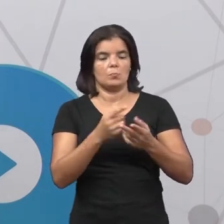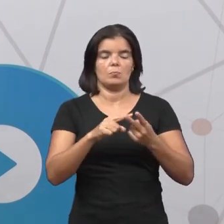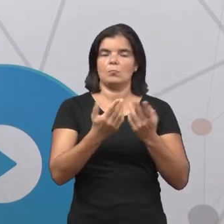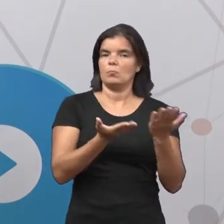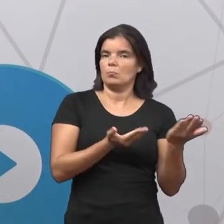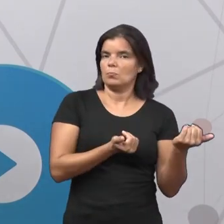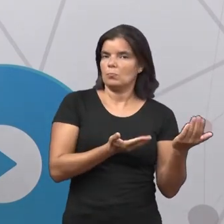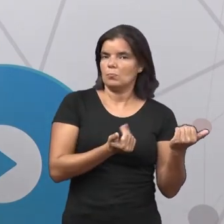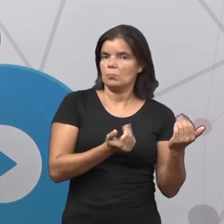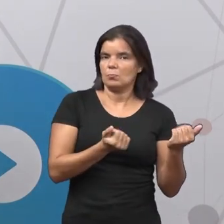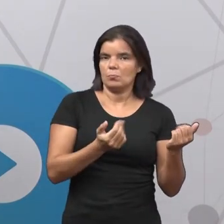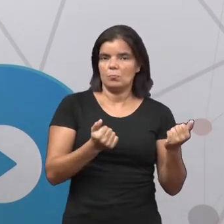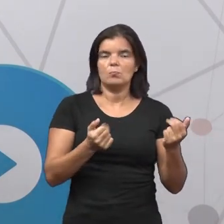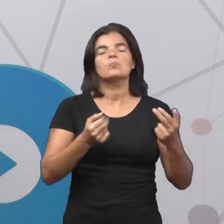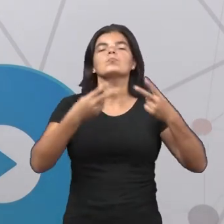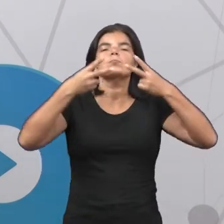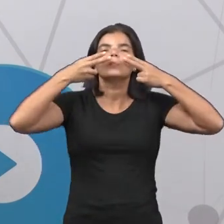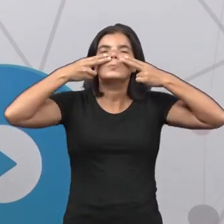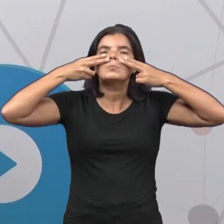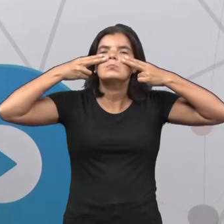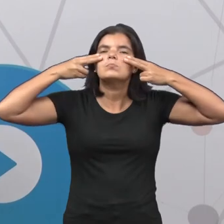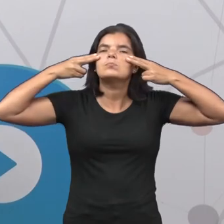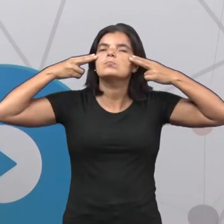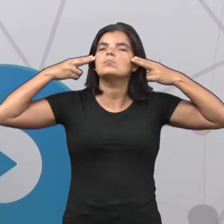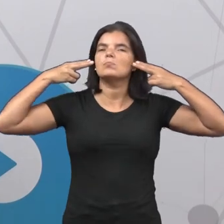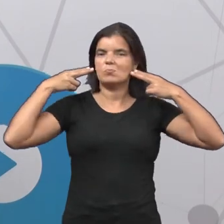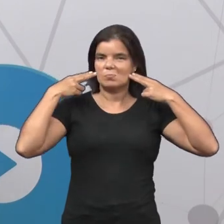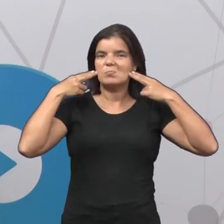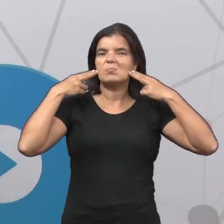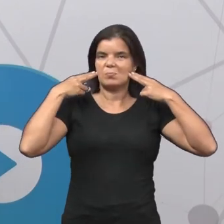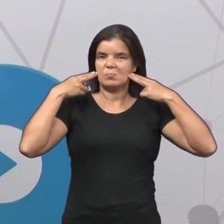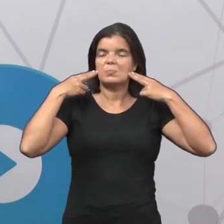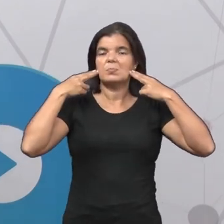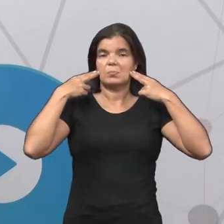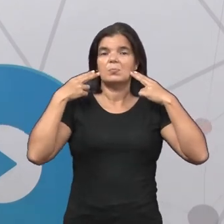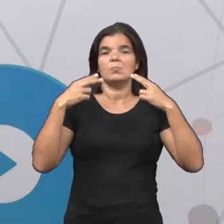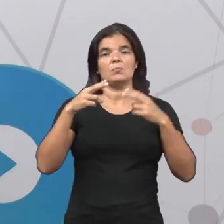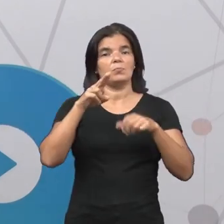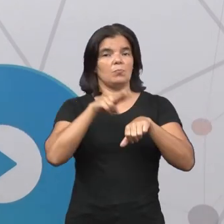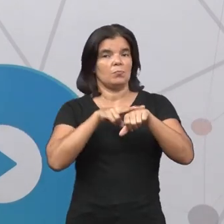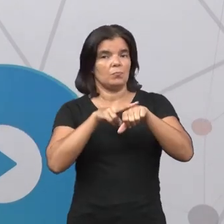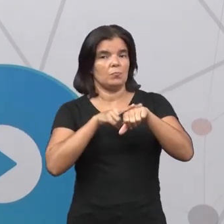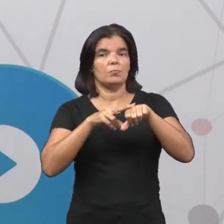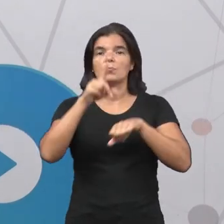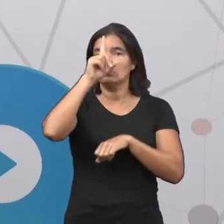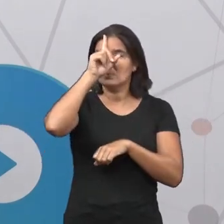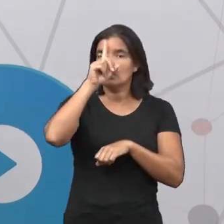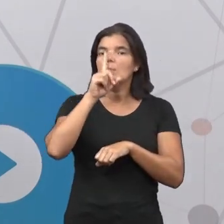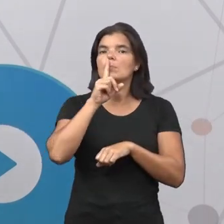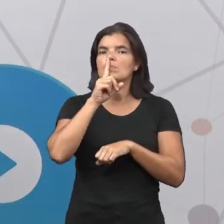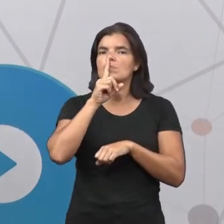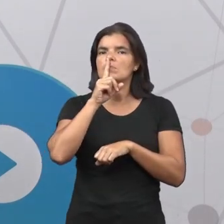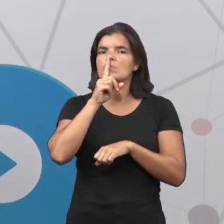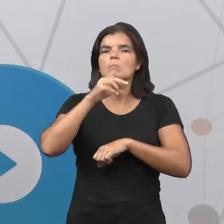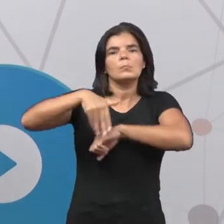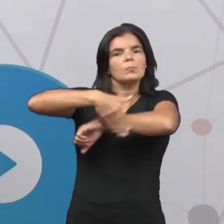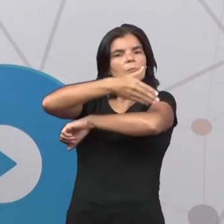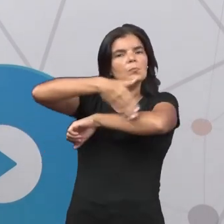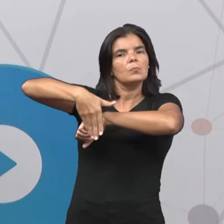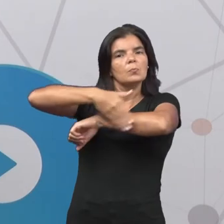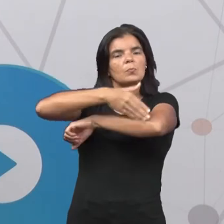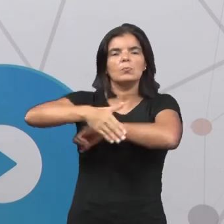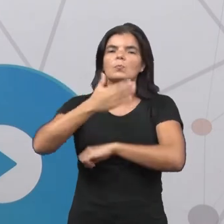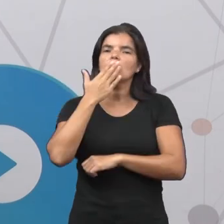jovens, pintavam os seus rostos, as suas caras de verde e amarelo e foram às ruas